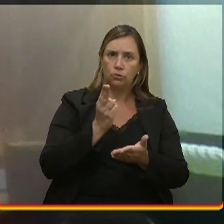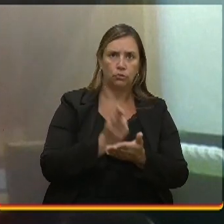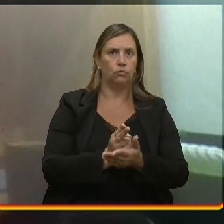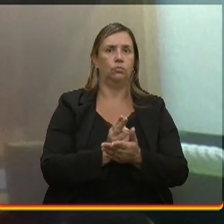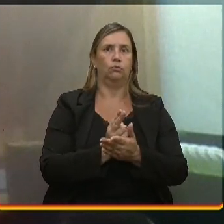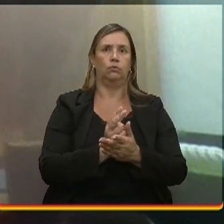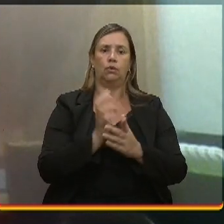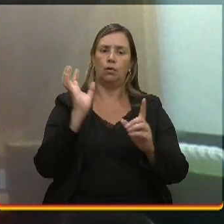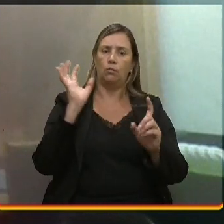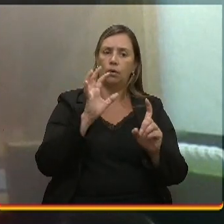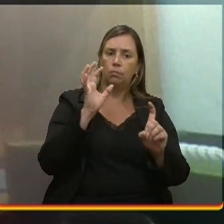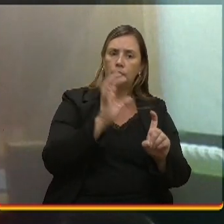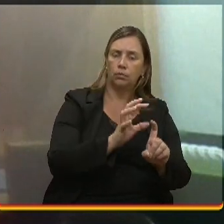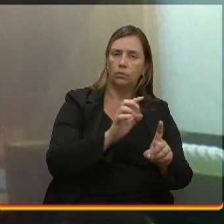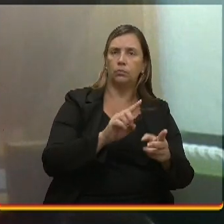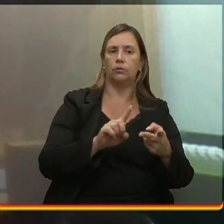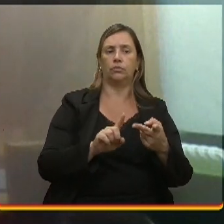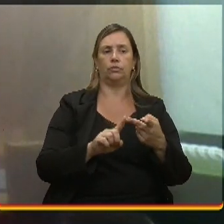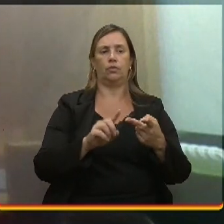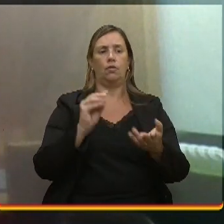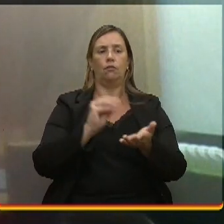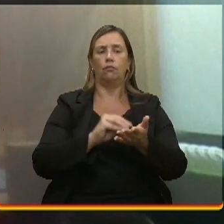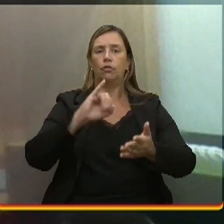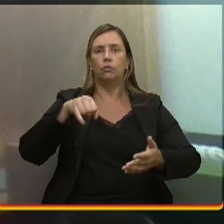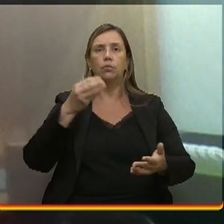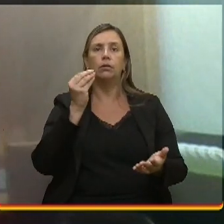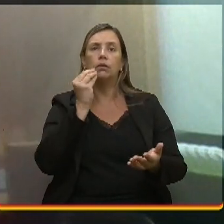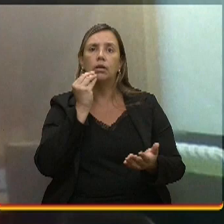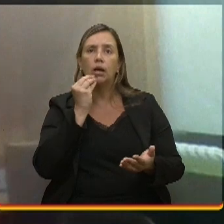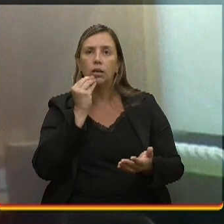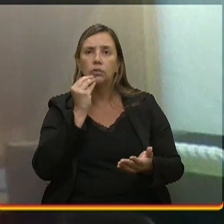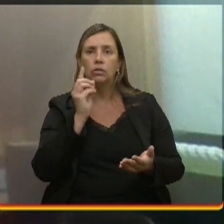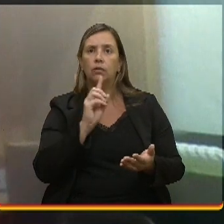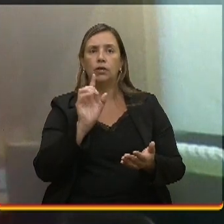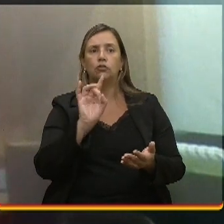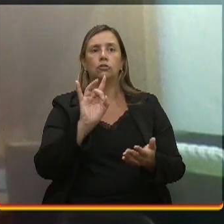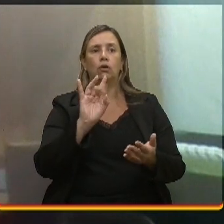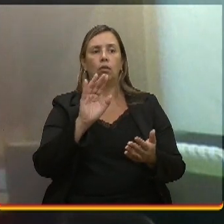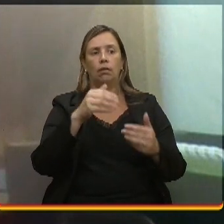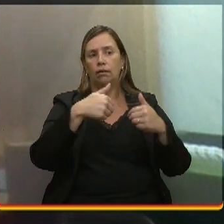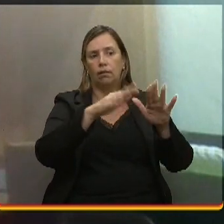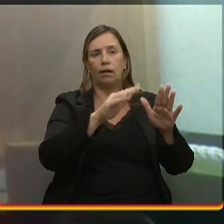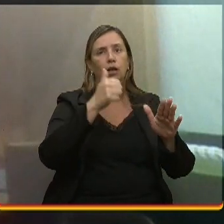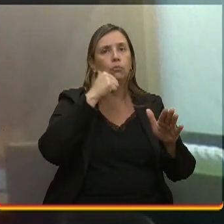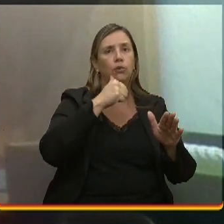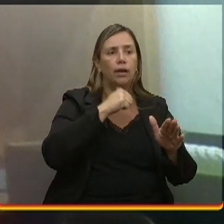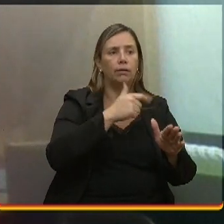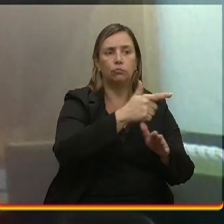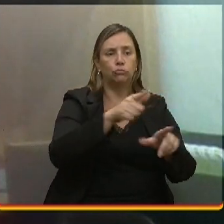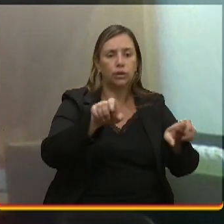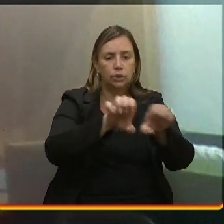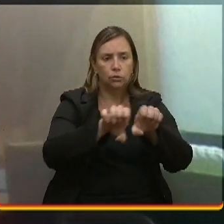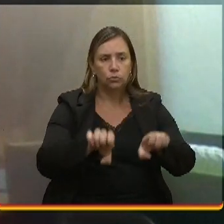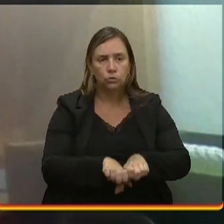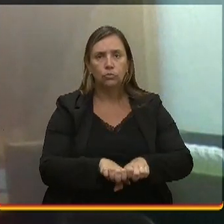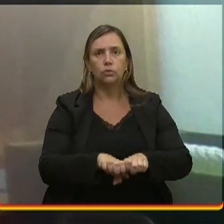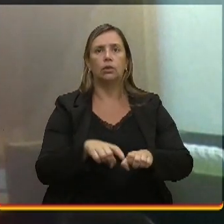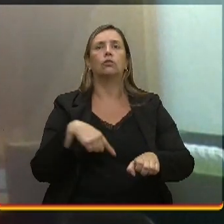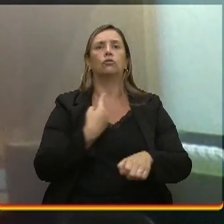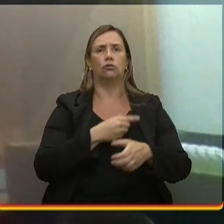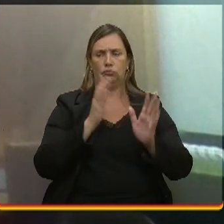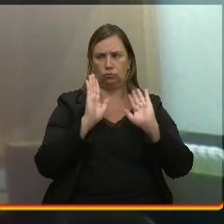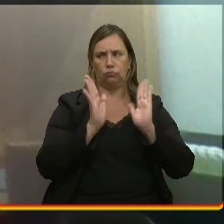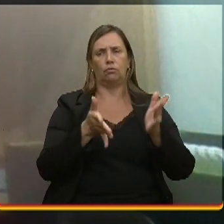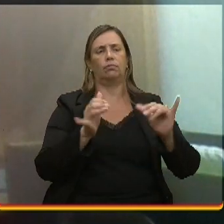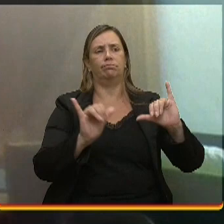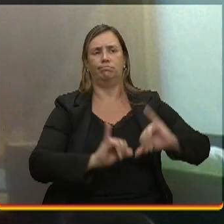A falta de oportunidades. Porque não é assim largar uma mulher lá dentro da obra sem estrutura. E a gente já passou muito por isso, porque a